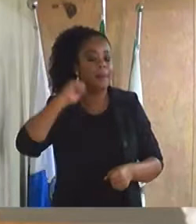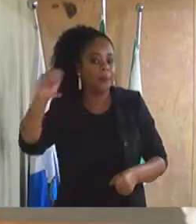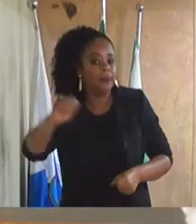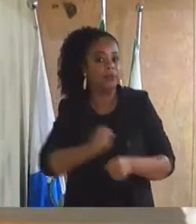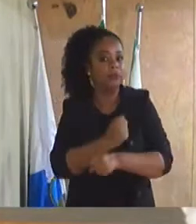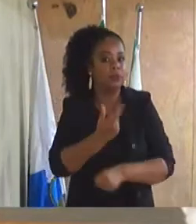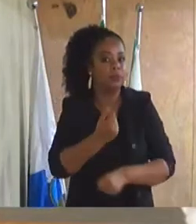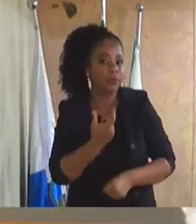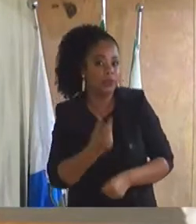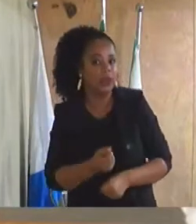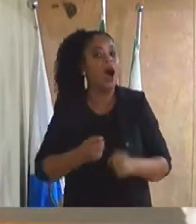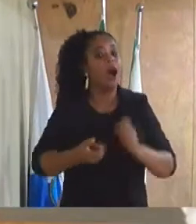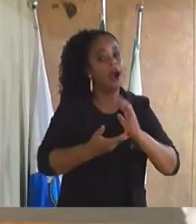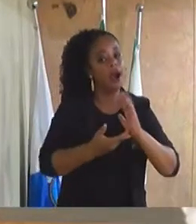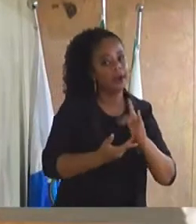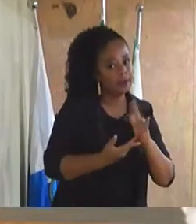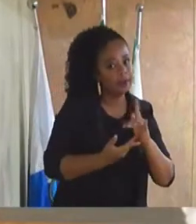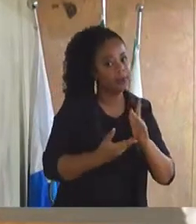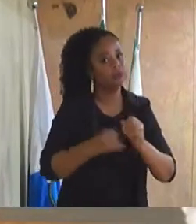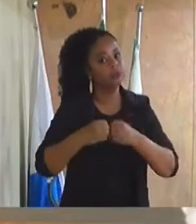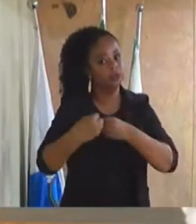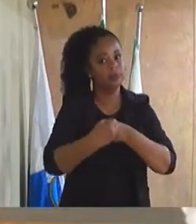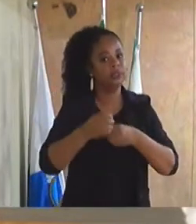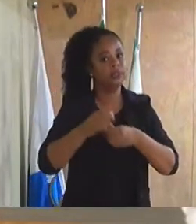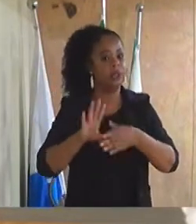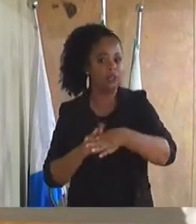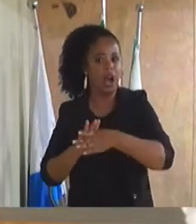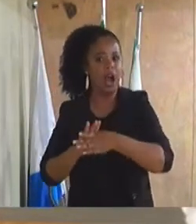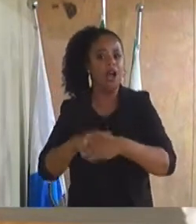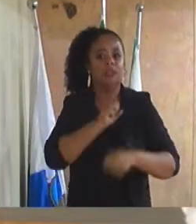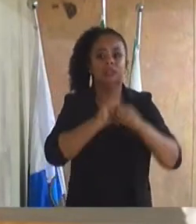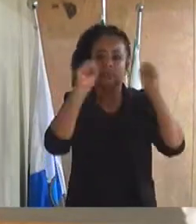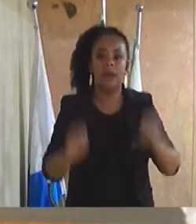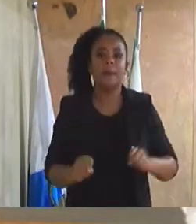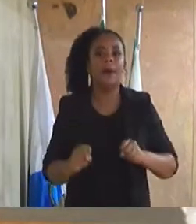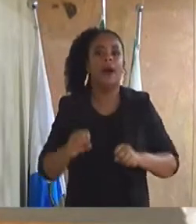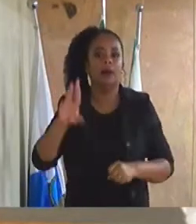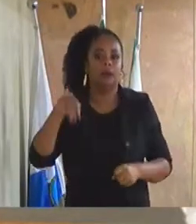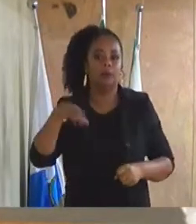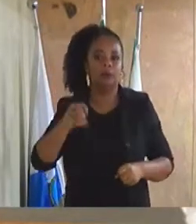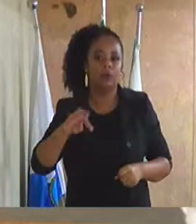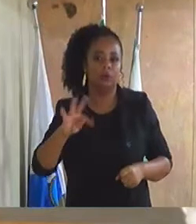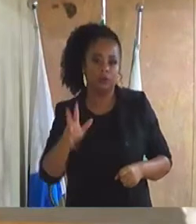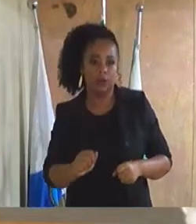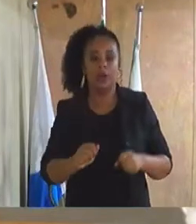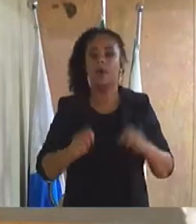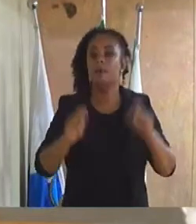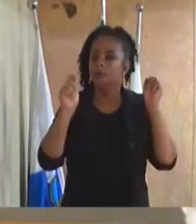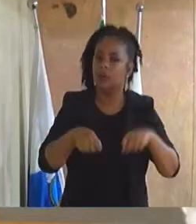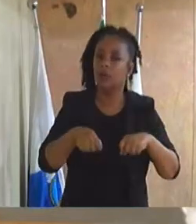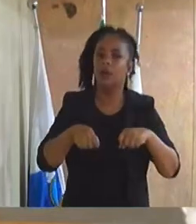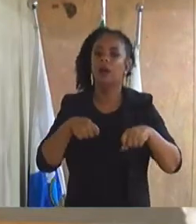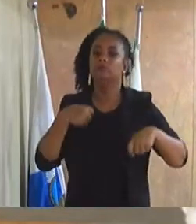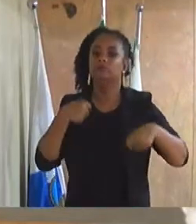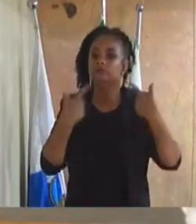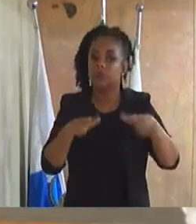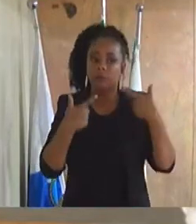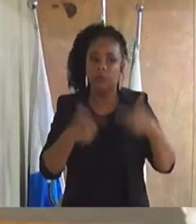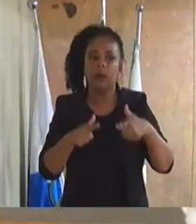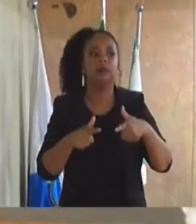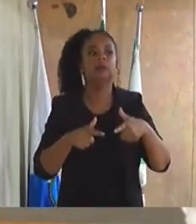de Duque de Caxias, o sistema de liberação remota, a fim de viabilizar o retorno do funcionamento do plenário.